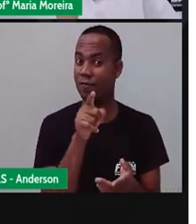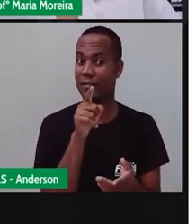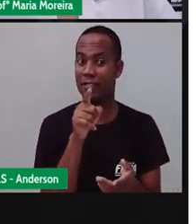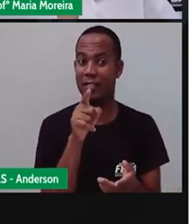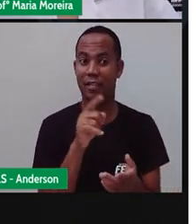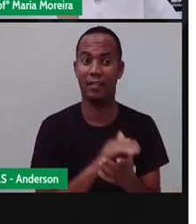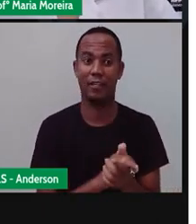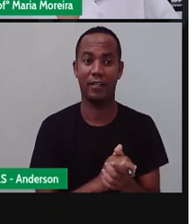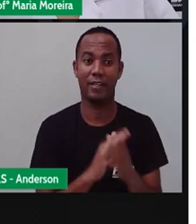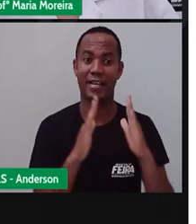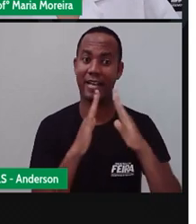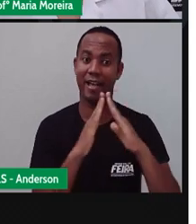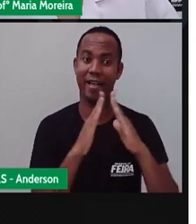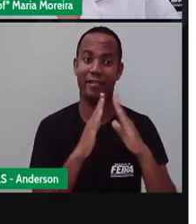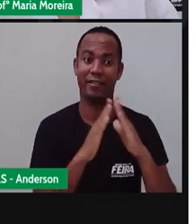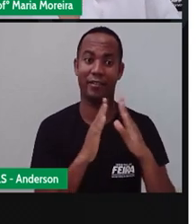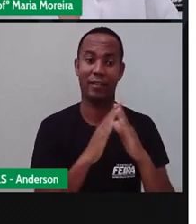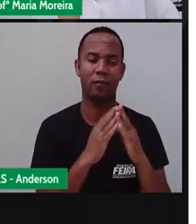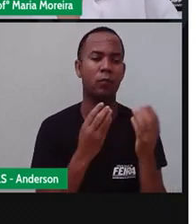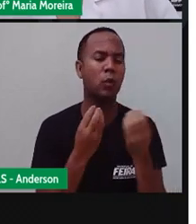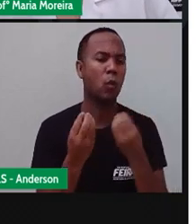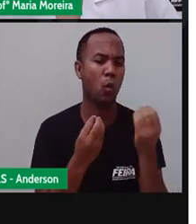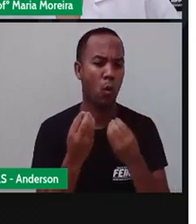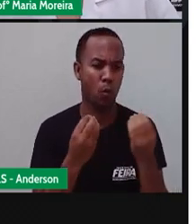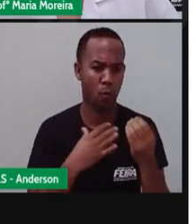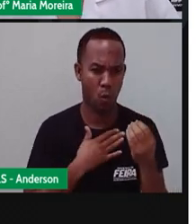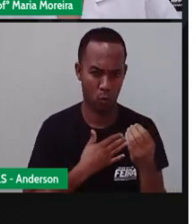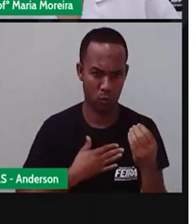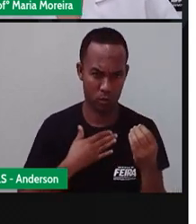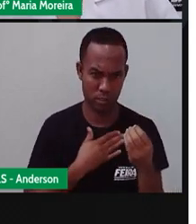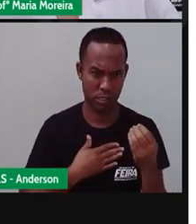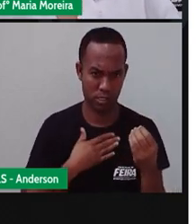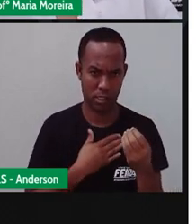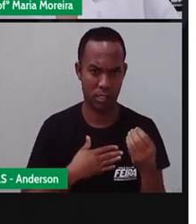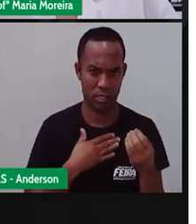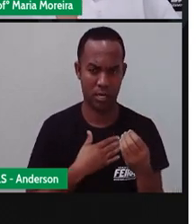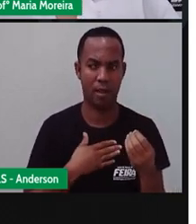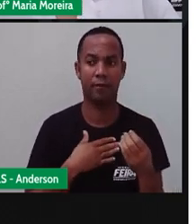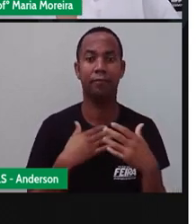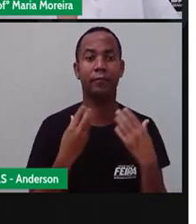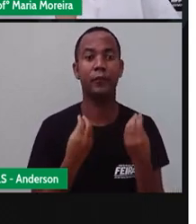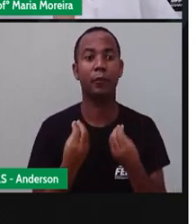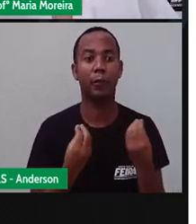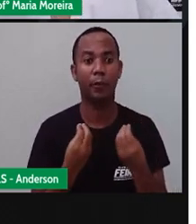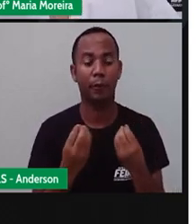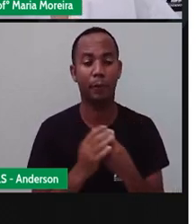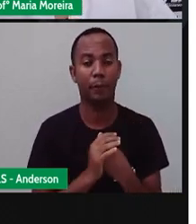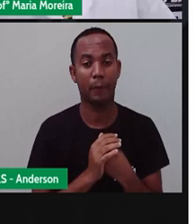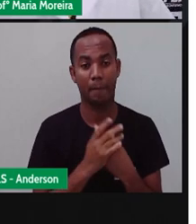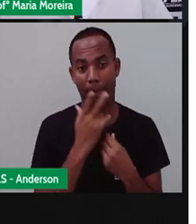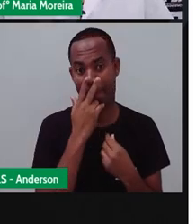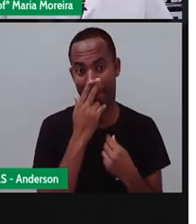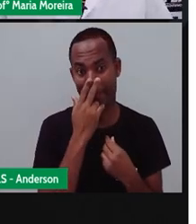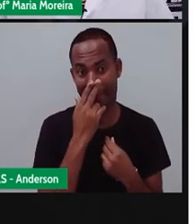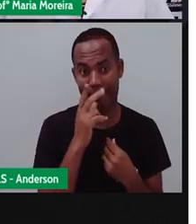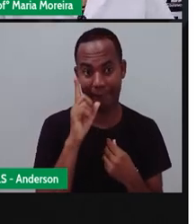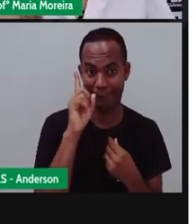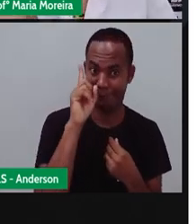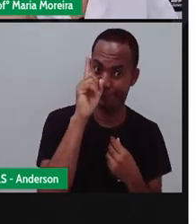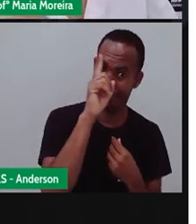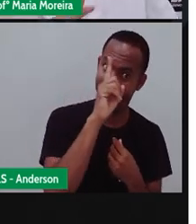você aí que está em casa, que está nos ouvindo, gostaria de fazer um mapa? Pois é, parece difícil,